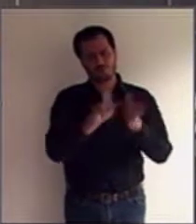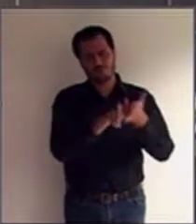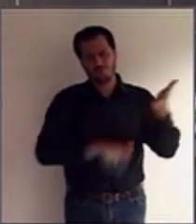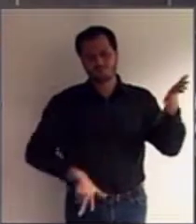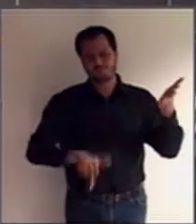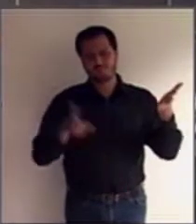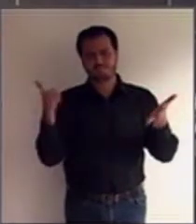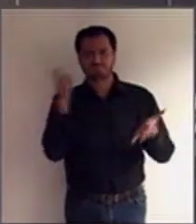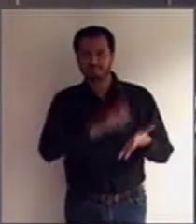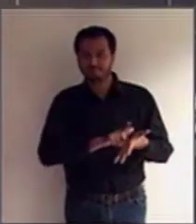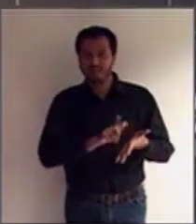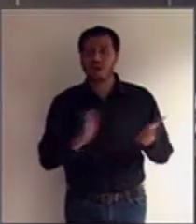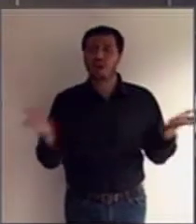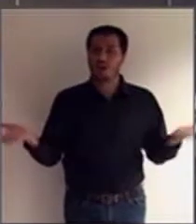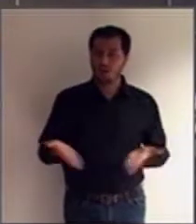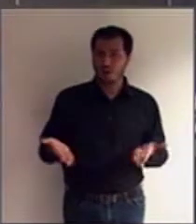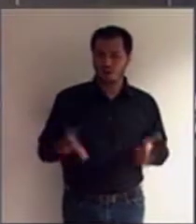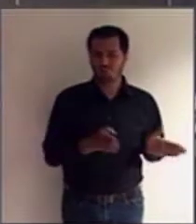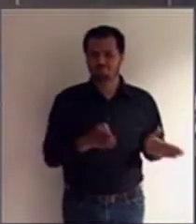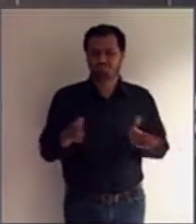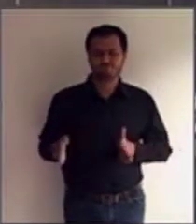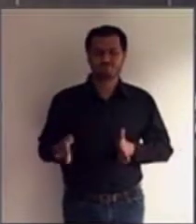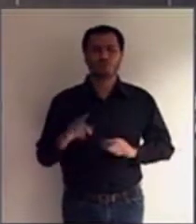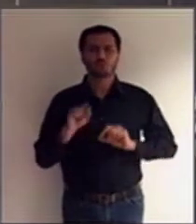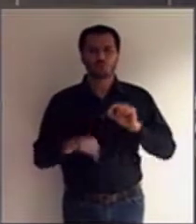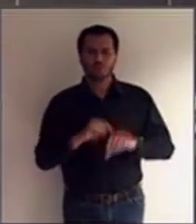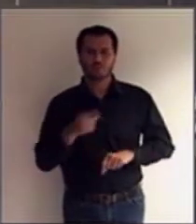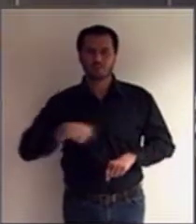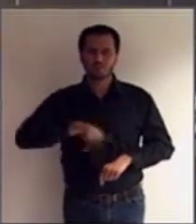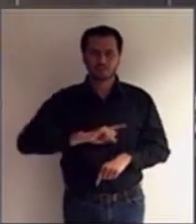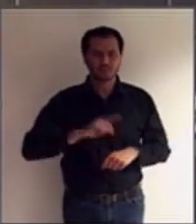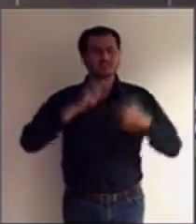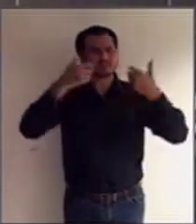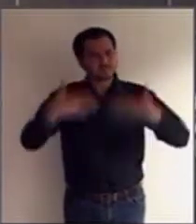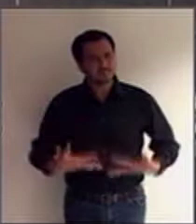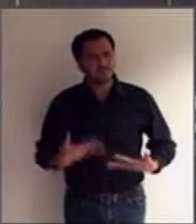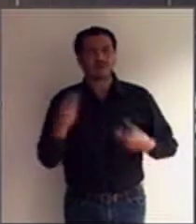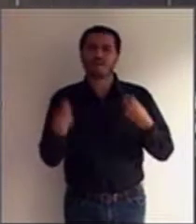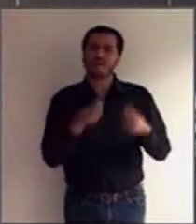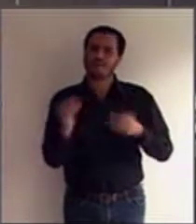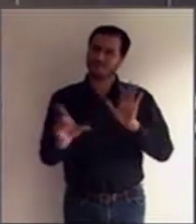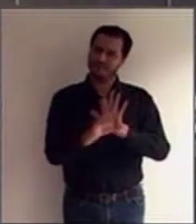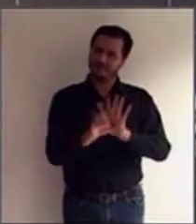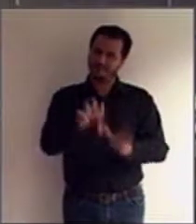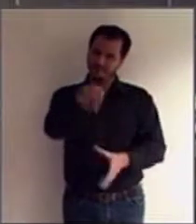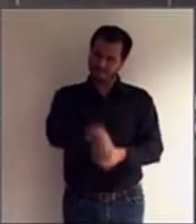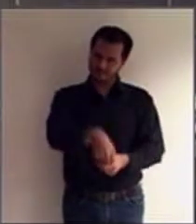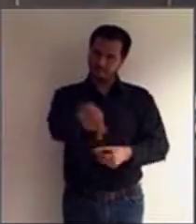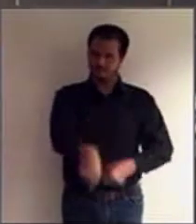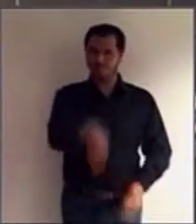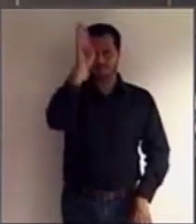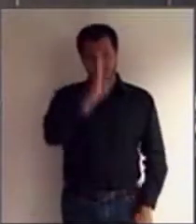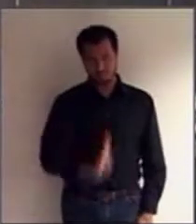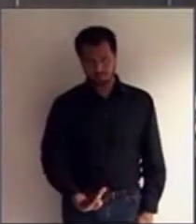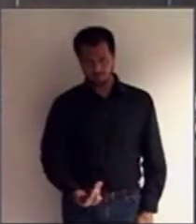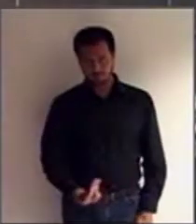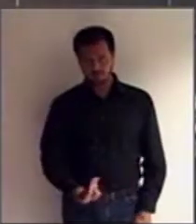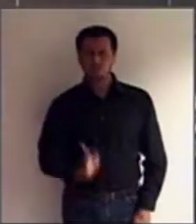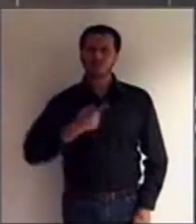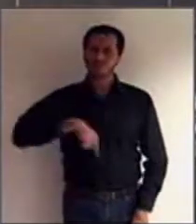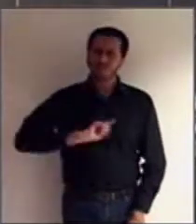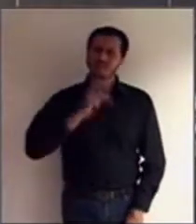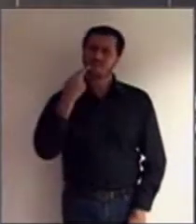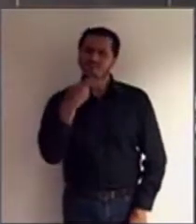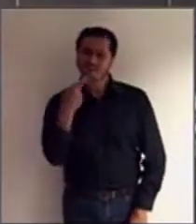vamos agora, nesse bloco, nos ater à legislação interna. Por que nós dissemos que a legislação